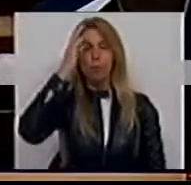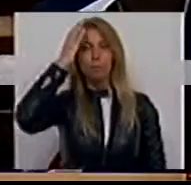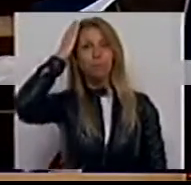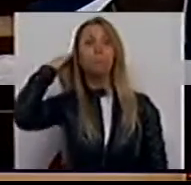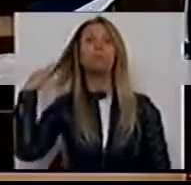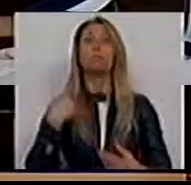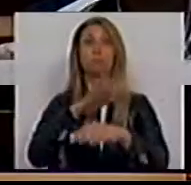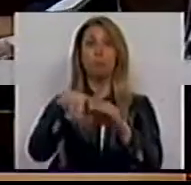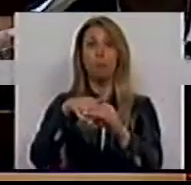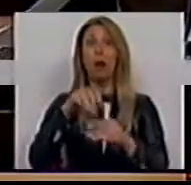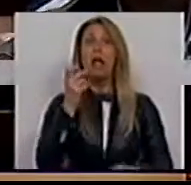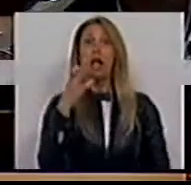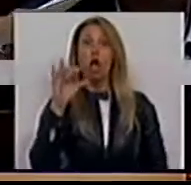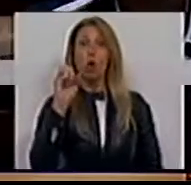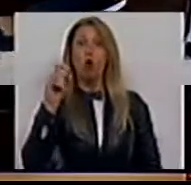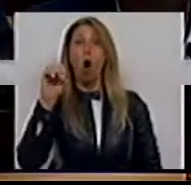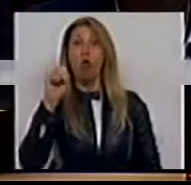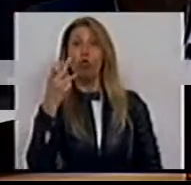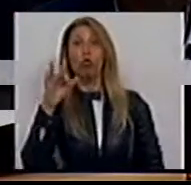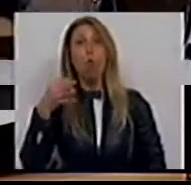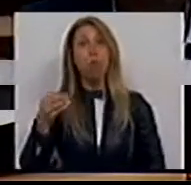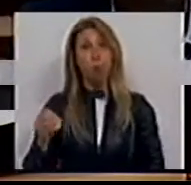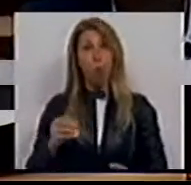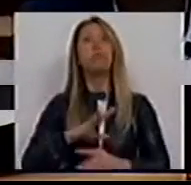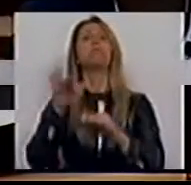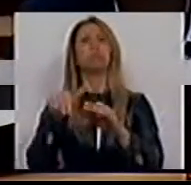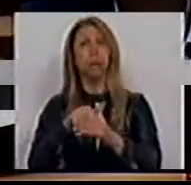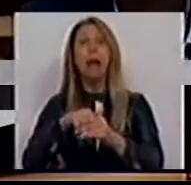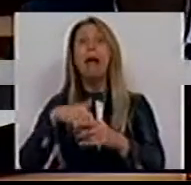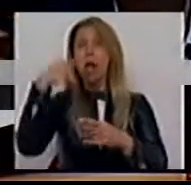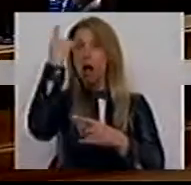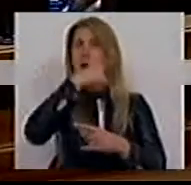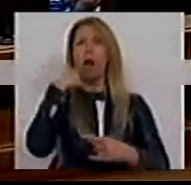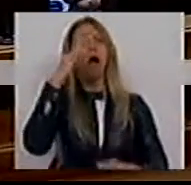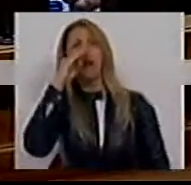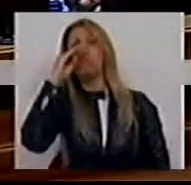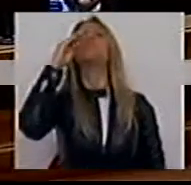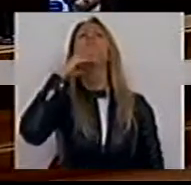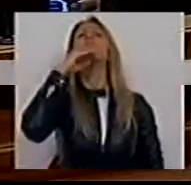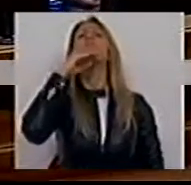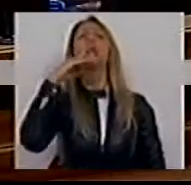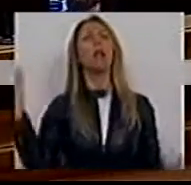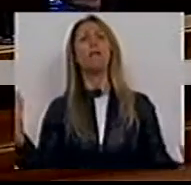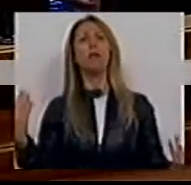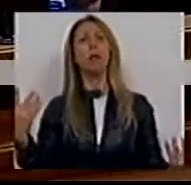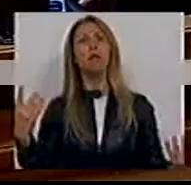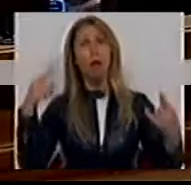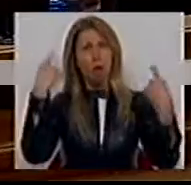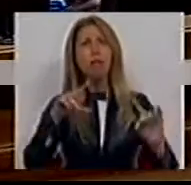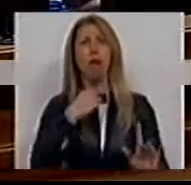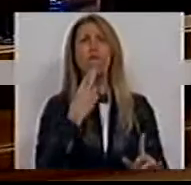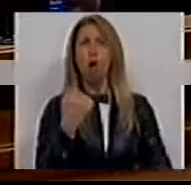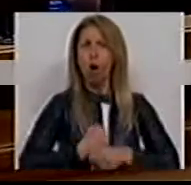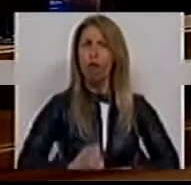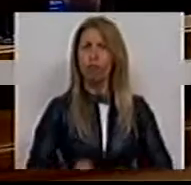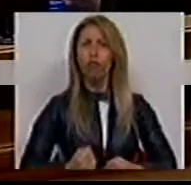entra no Eurogrupo, entra nas reuniões do Eurogrupo de cabeça levantada. Tem uma voz ativa,